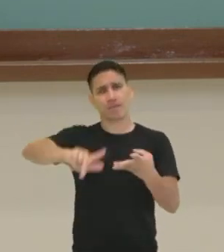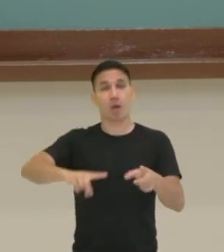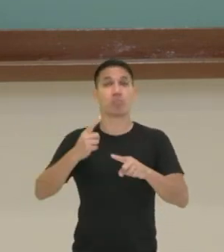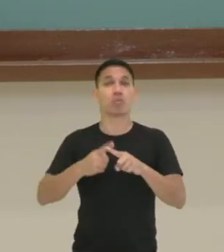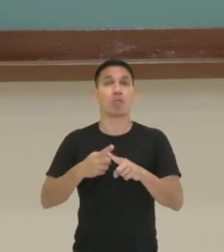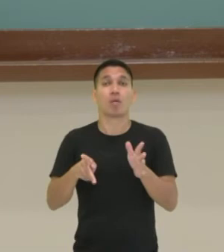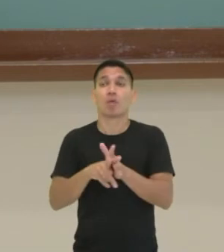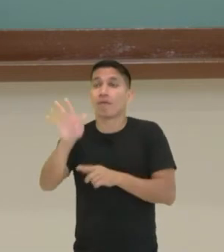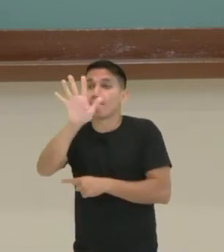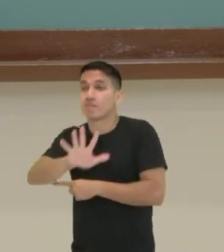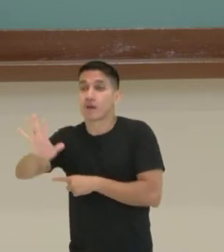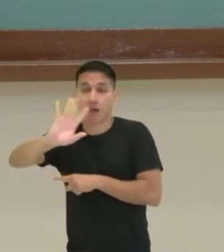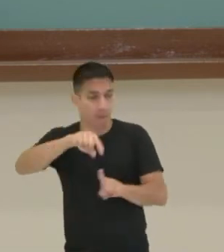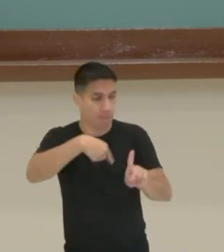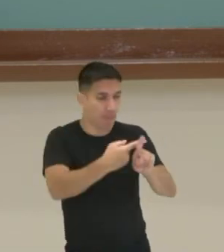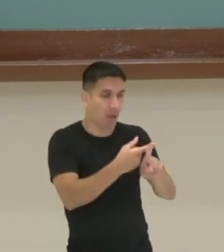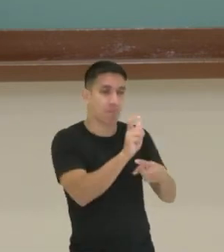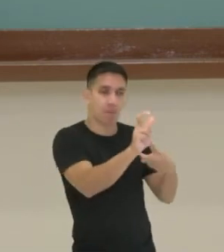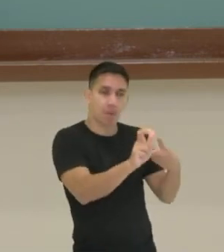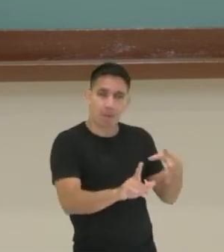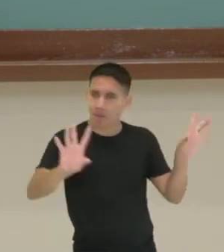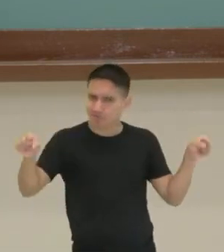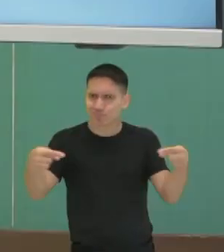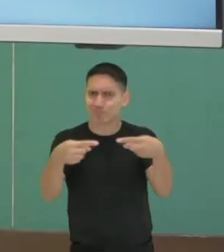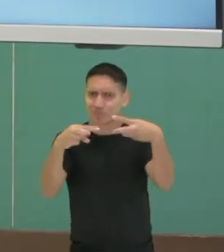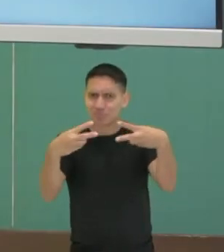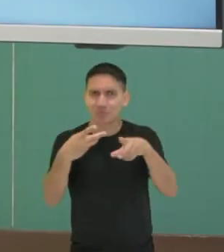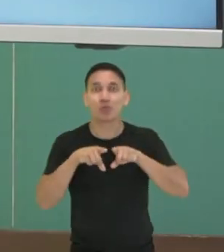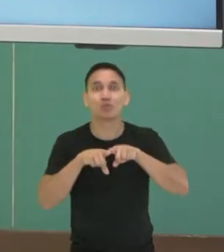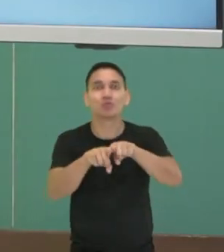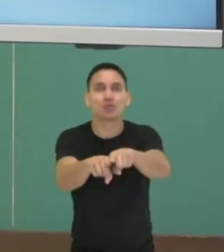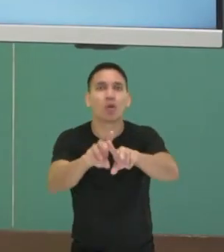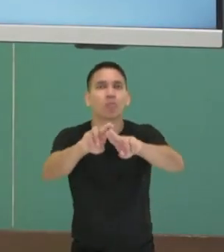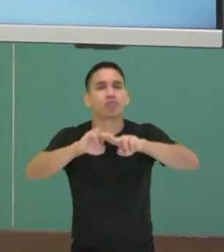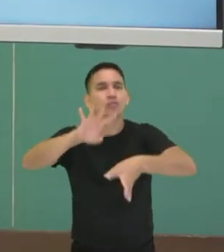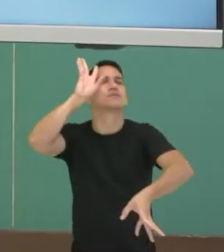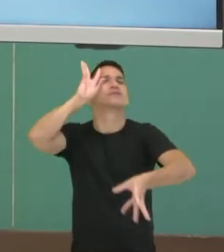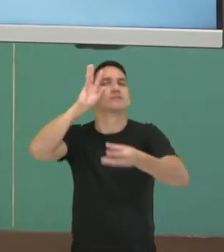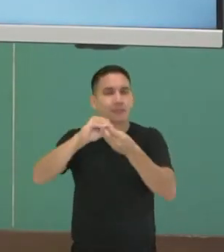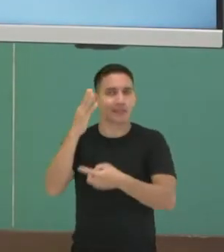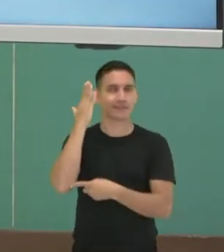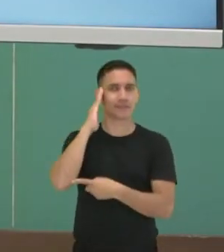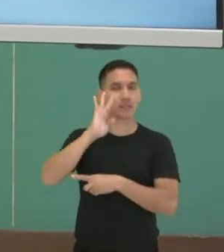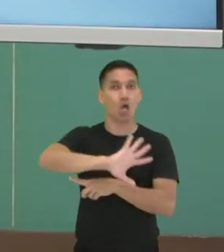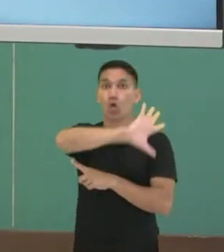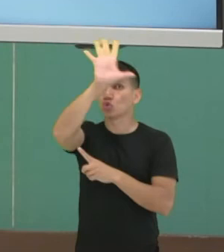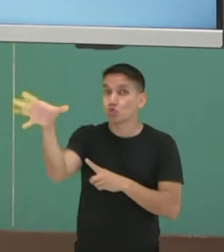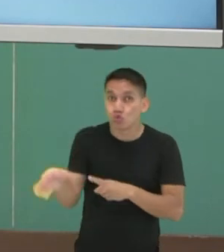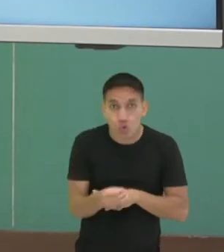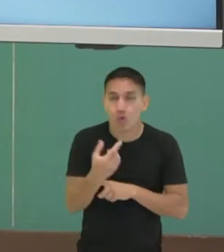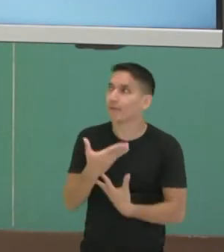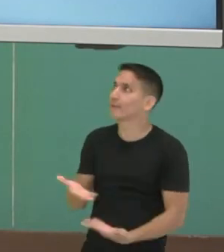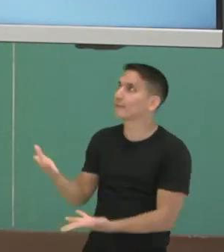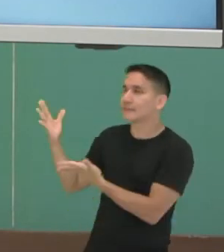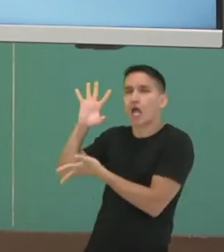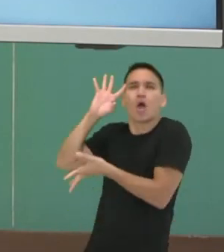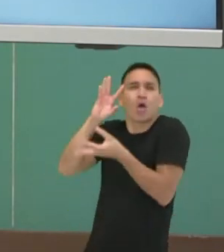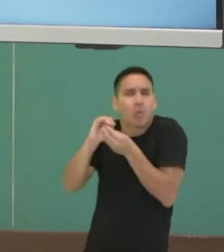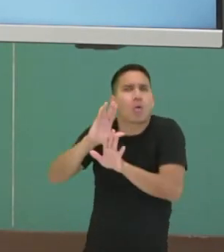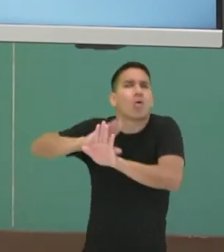simultaneamente, né? Então nós temos que fazer uma interpretação desse todo para compreender a